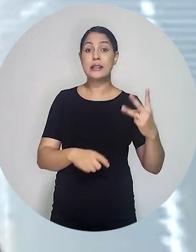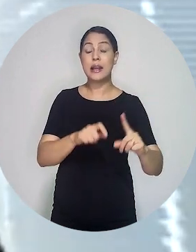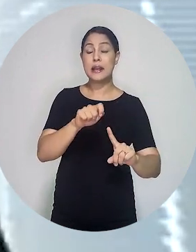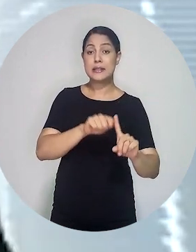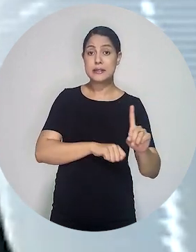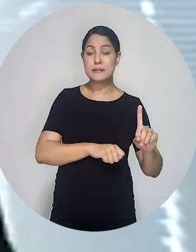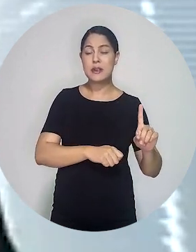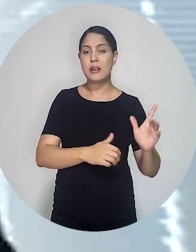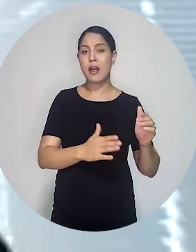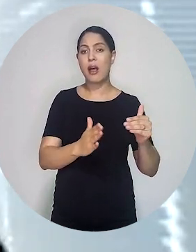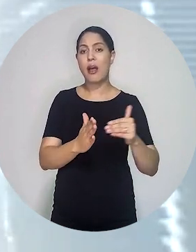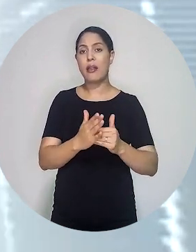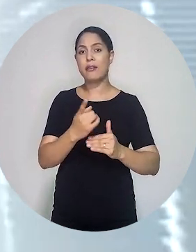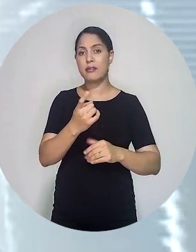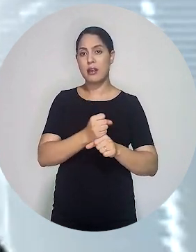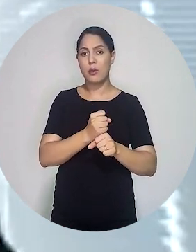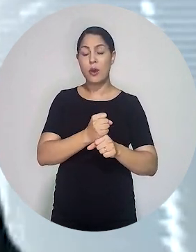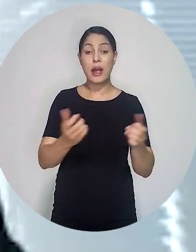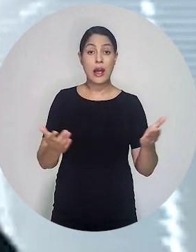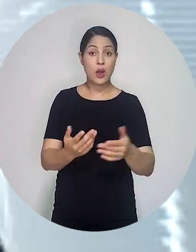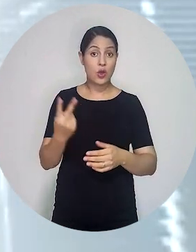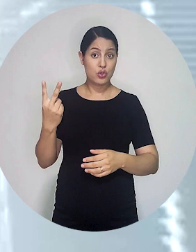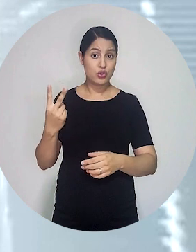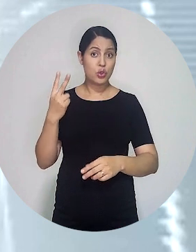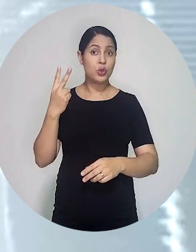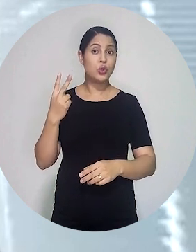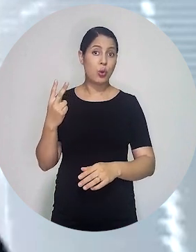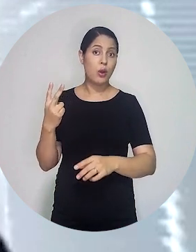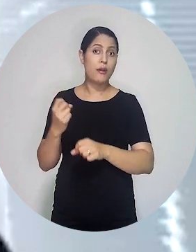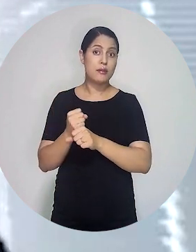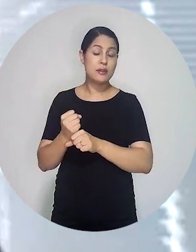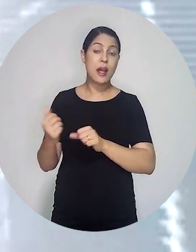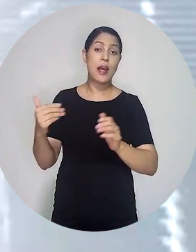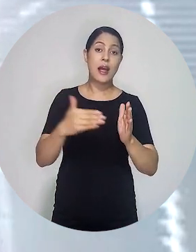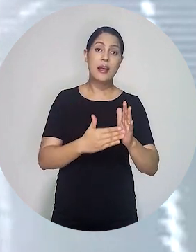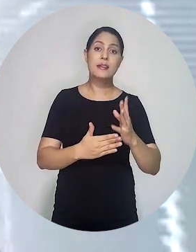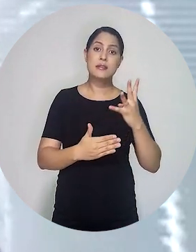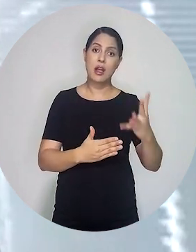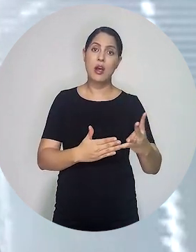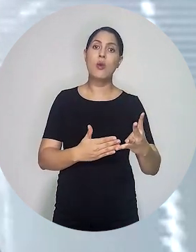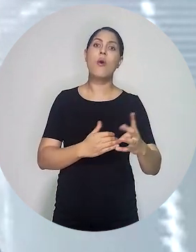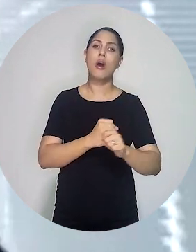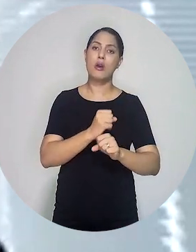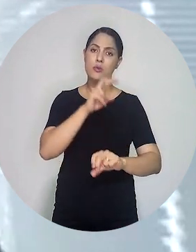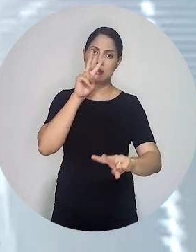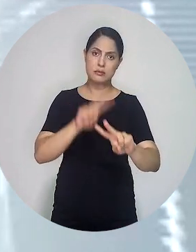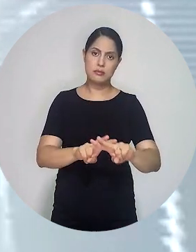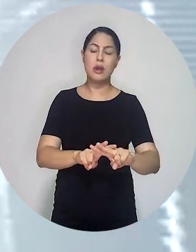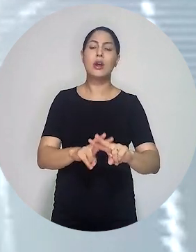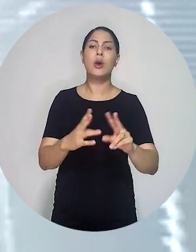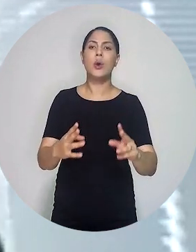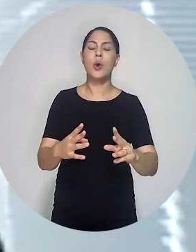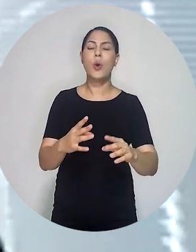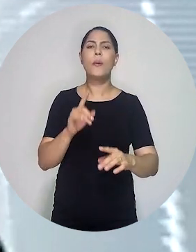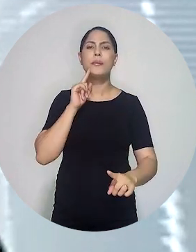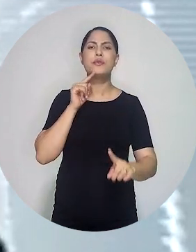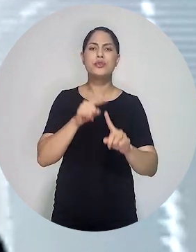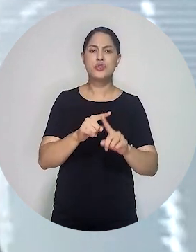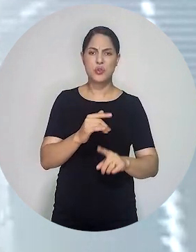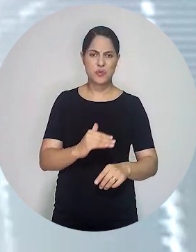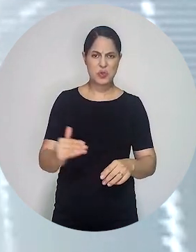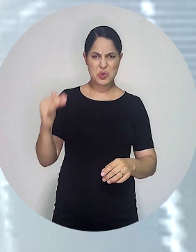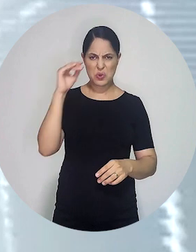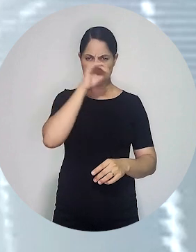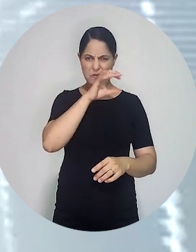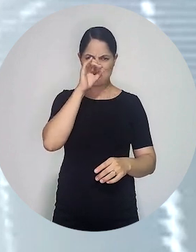que outrora previa de três meses a um ano e passou agora de dois anos a quatro anos de detenção com o